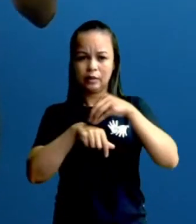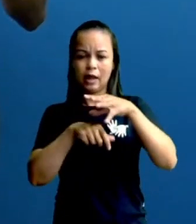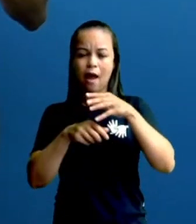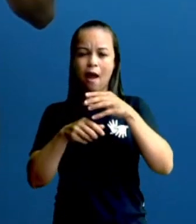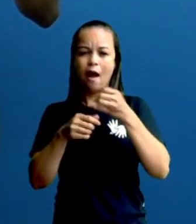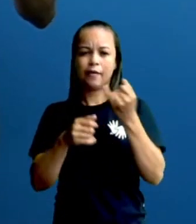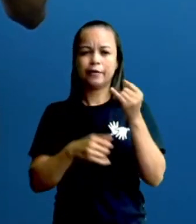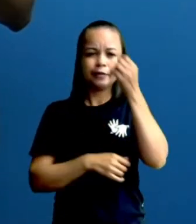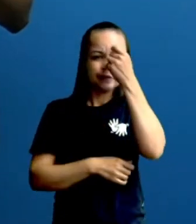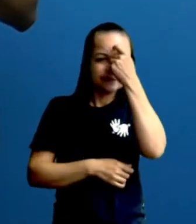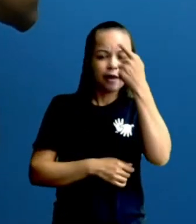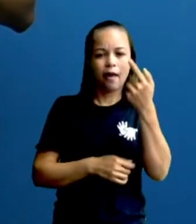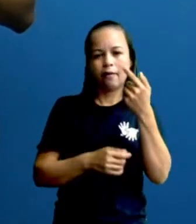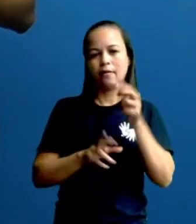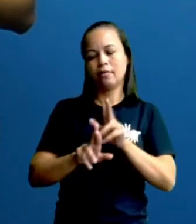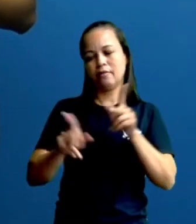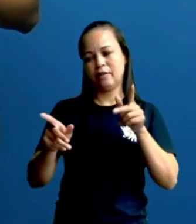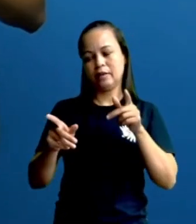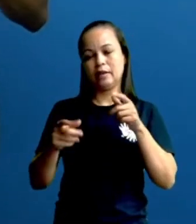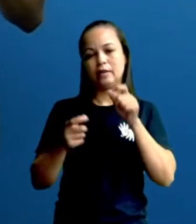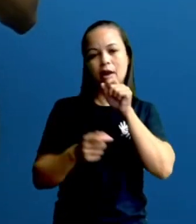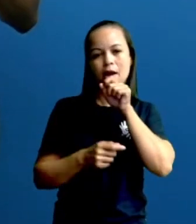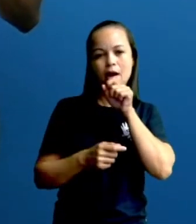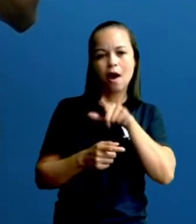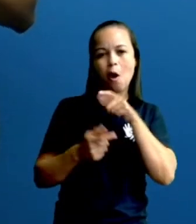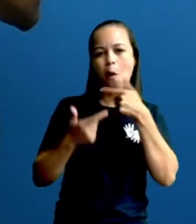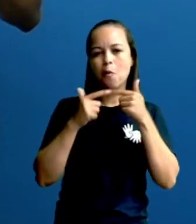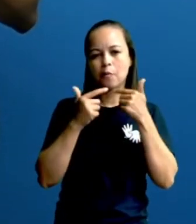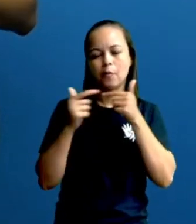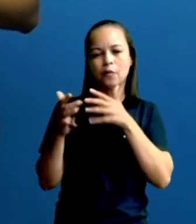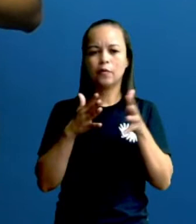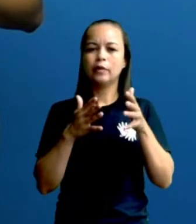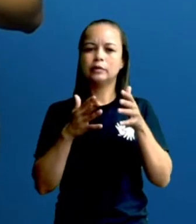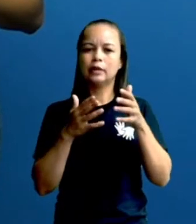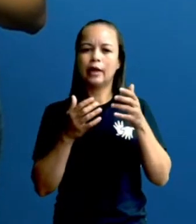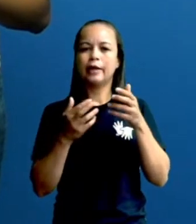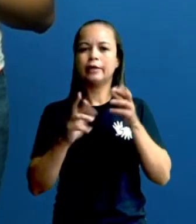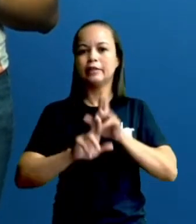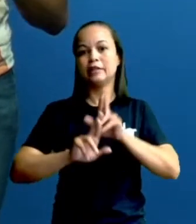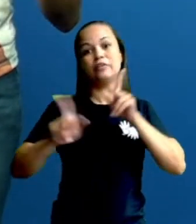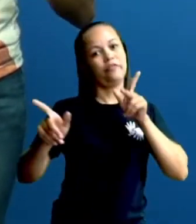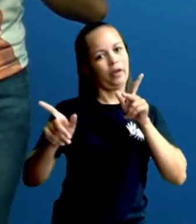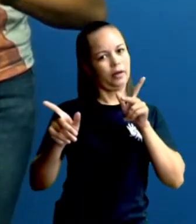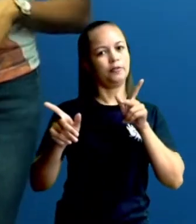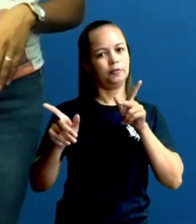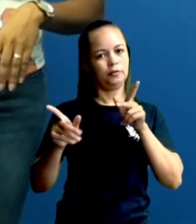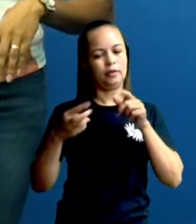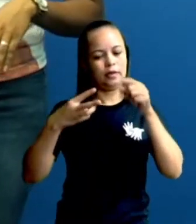que é o humor, elas têm diferenças entre si. Então é bom vocês ficarem ligadinhos, certo?